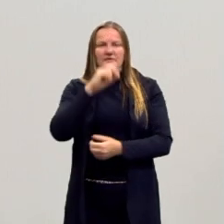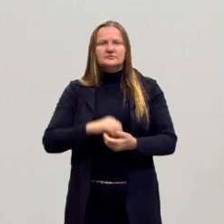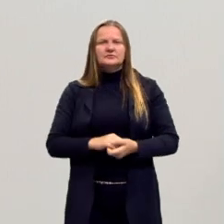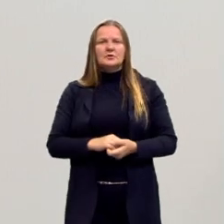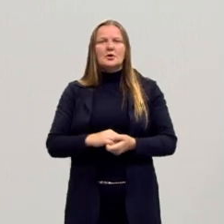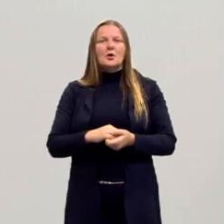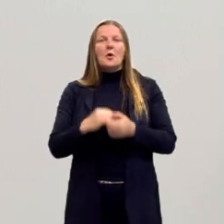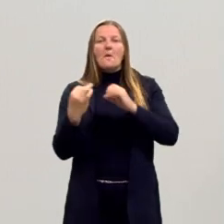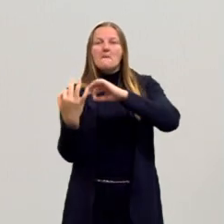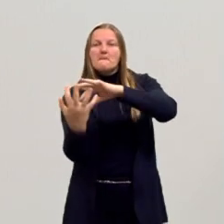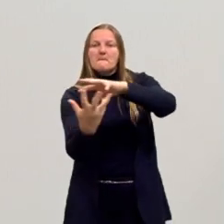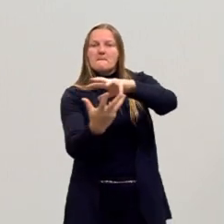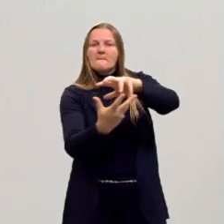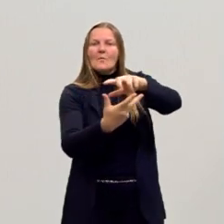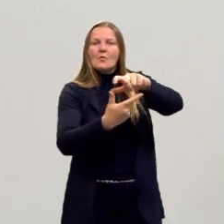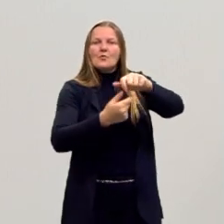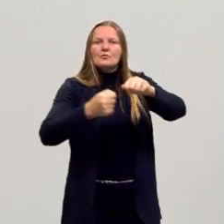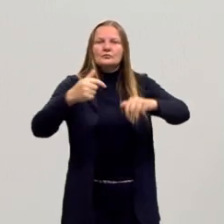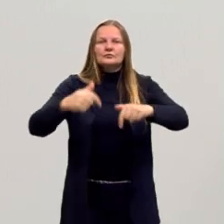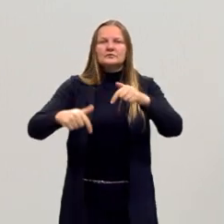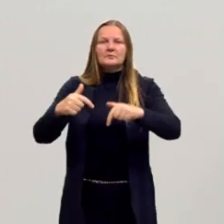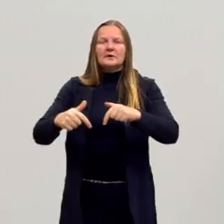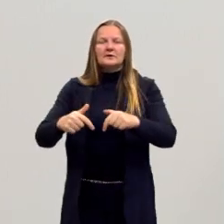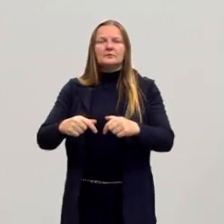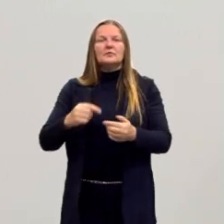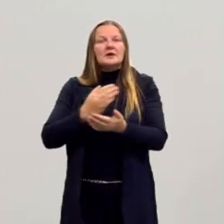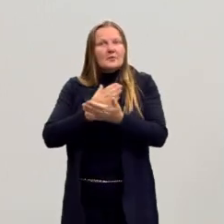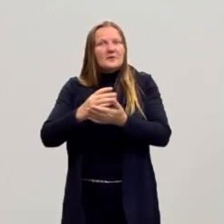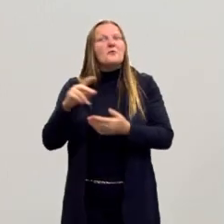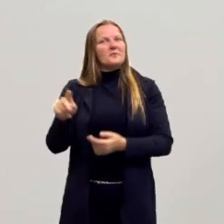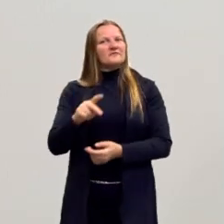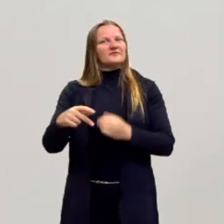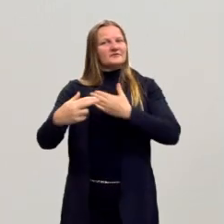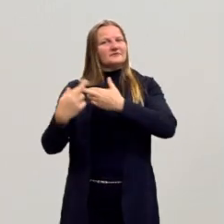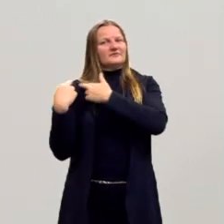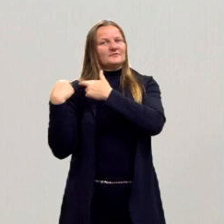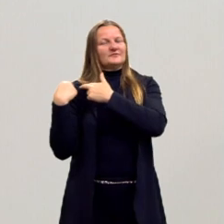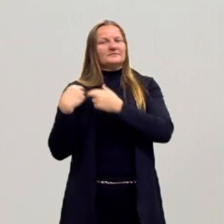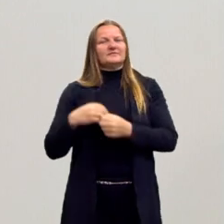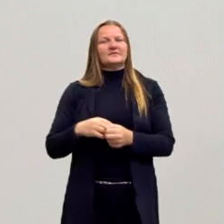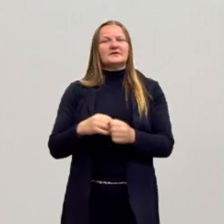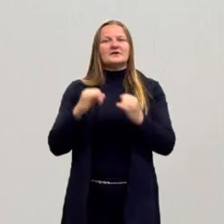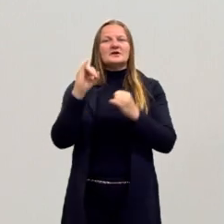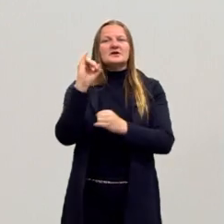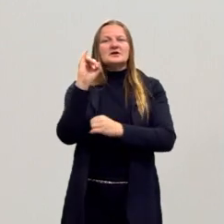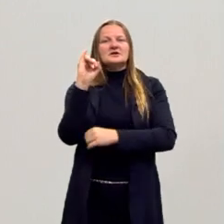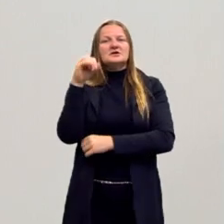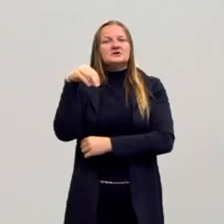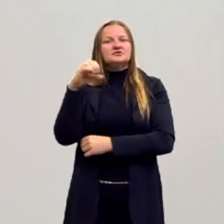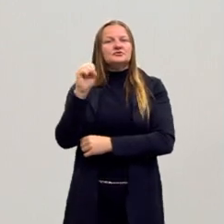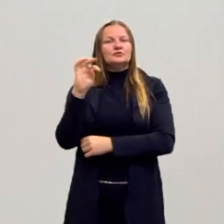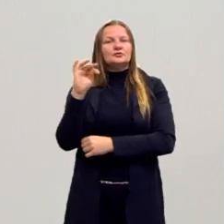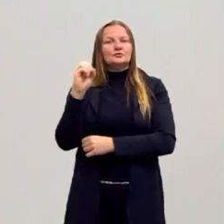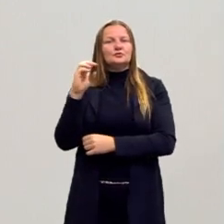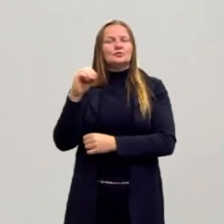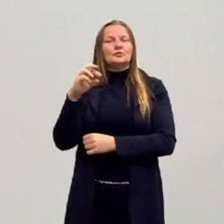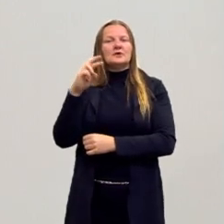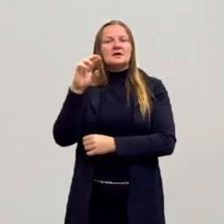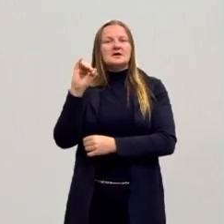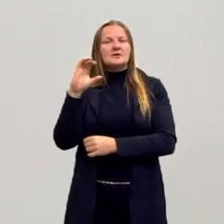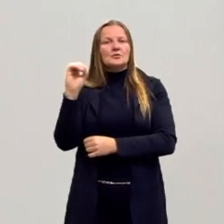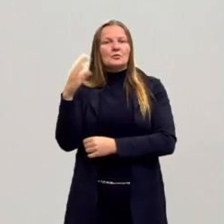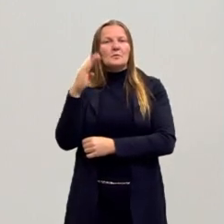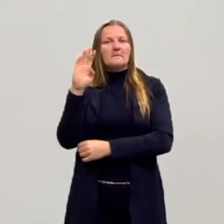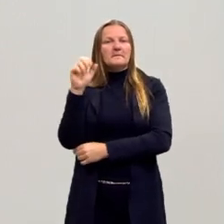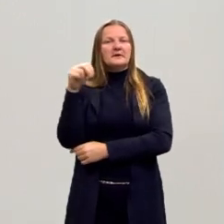Mundo do Trabalho. E eu ministrei ela no início do ano, no Instituto Estadual Rio Branco. E o que a gente trabalha nessa